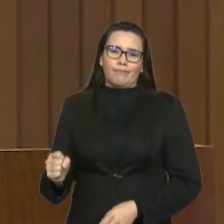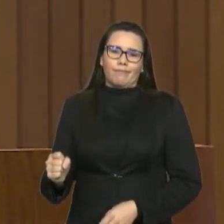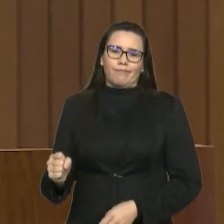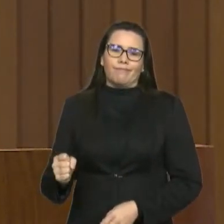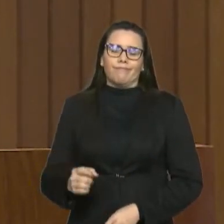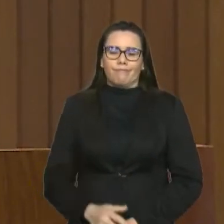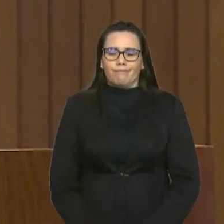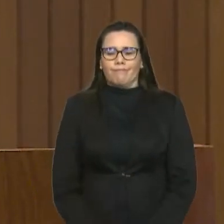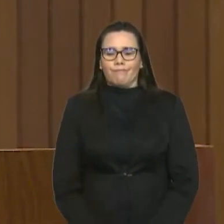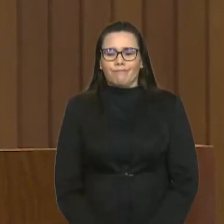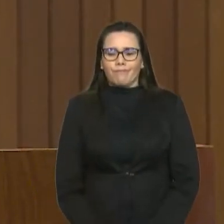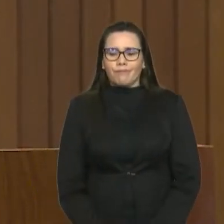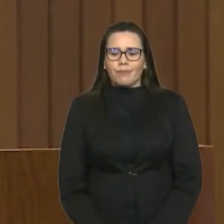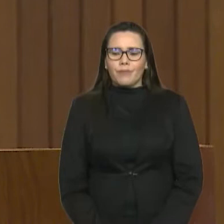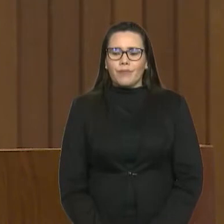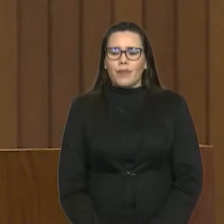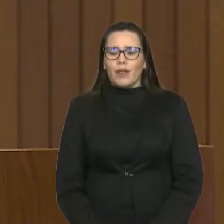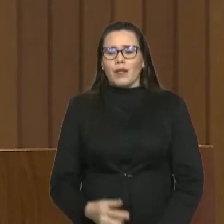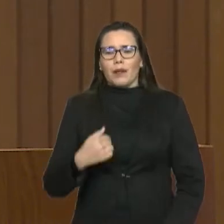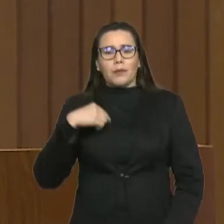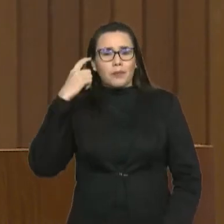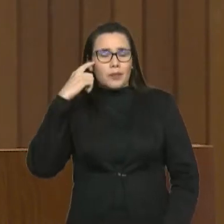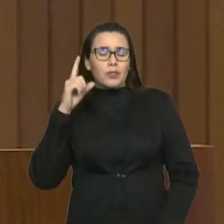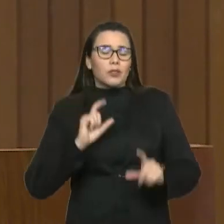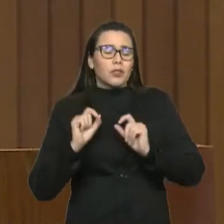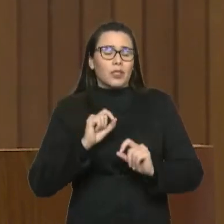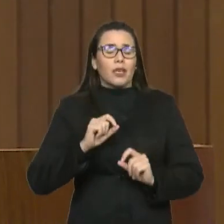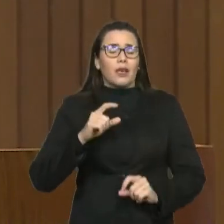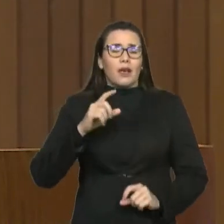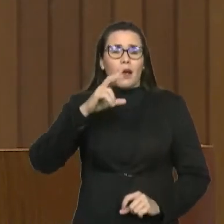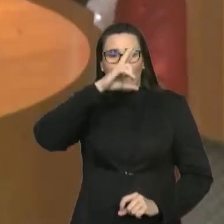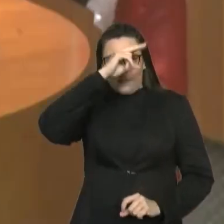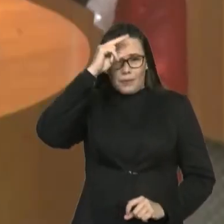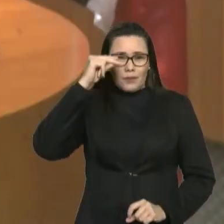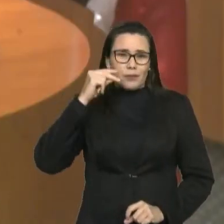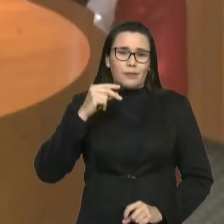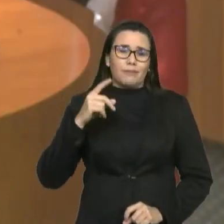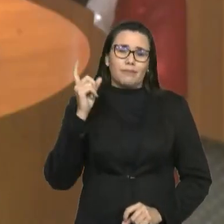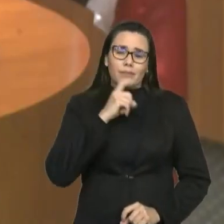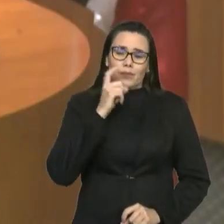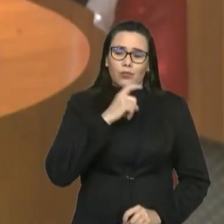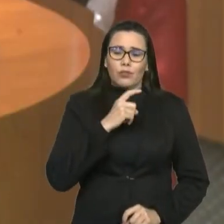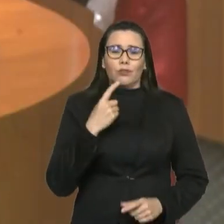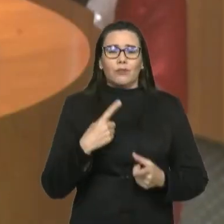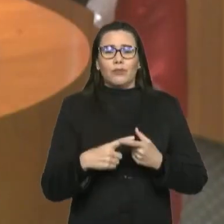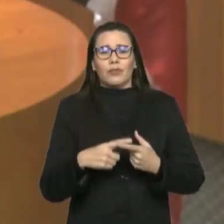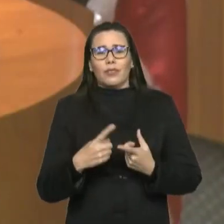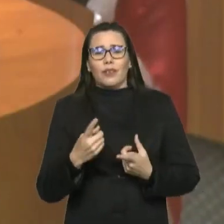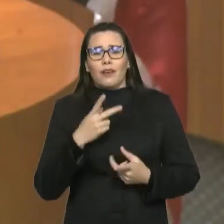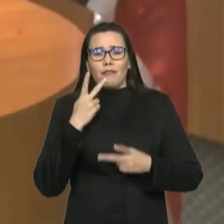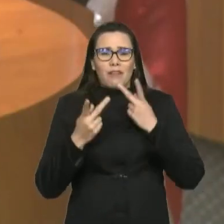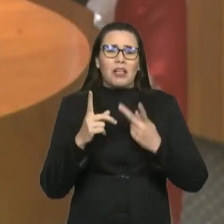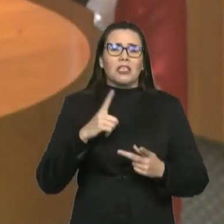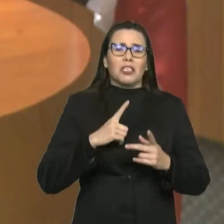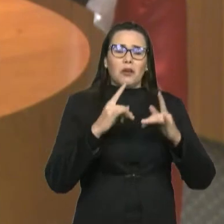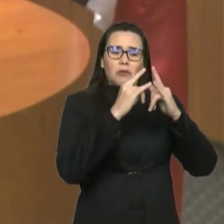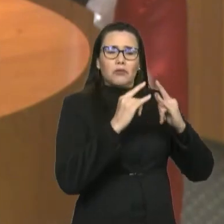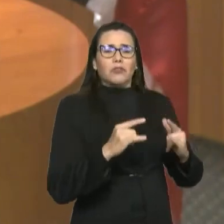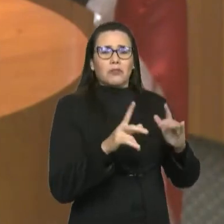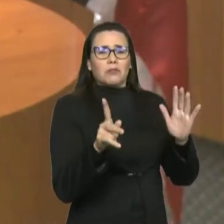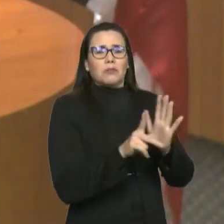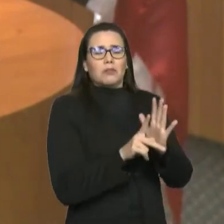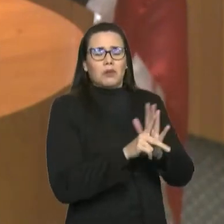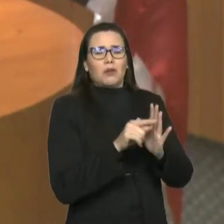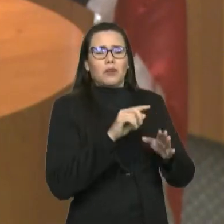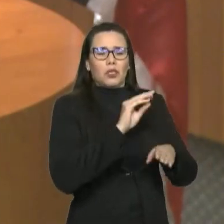Mentiu porque essa é a única forma de tentar justificar esse absurdo, a eutanásia de animais.